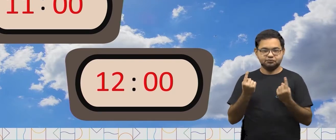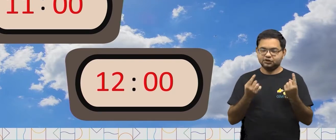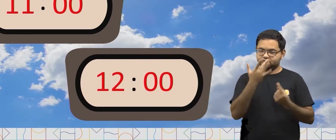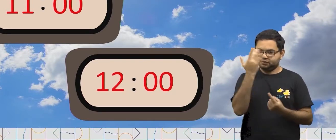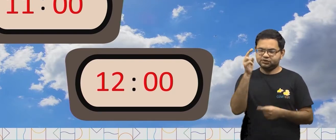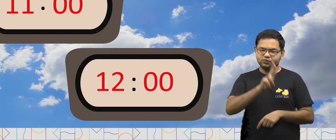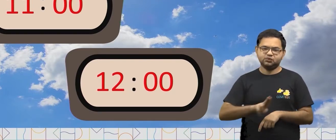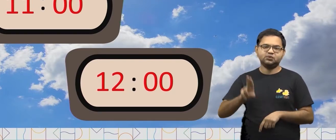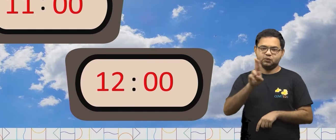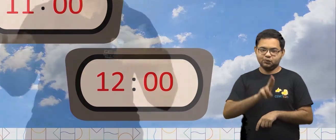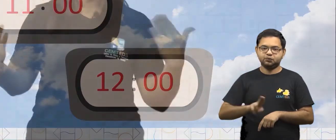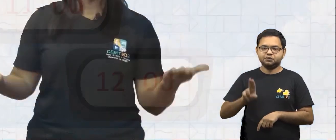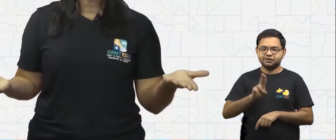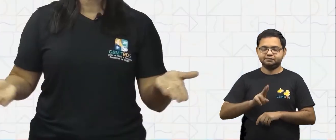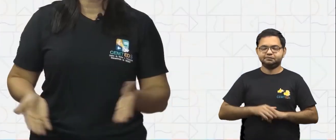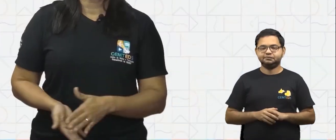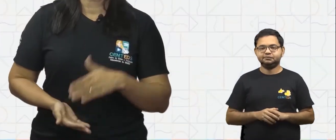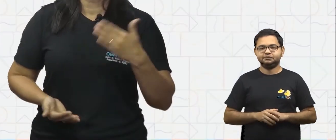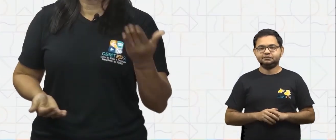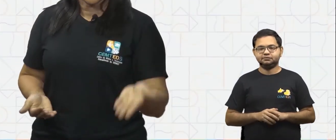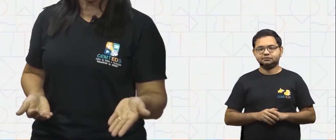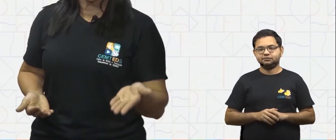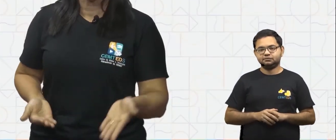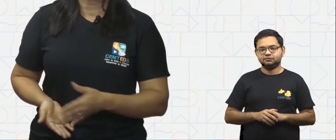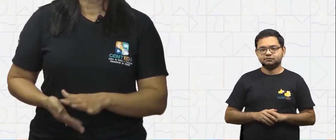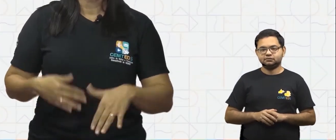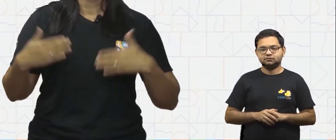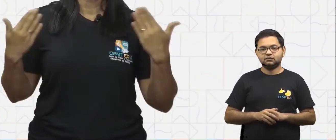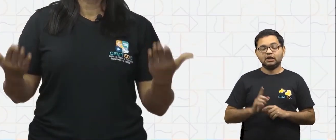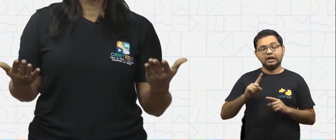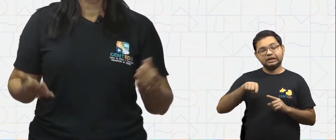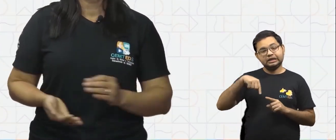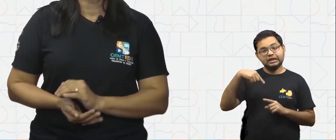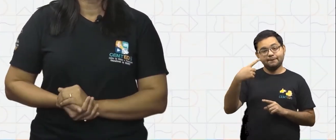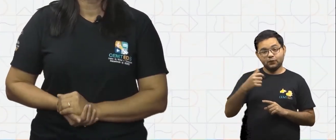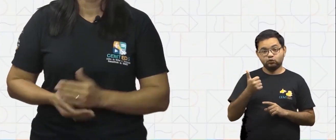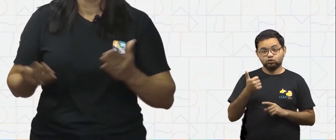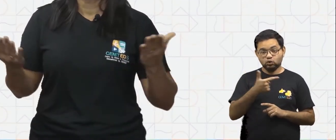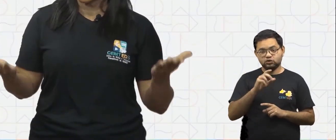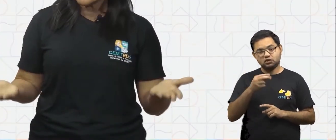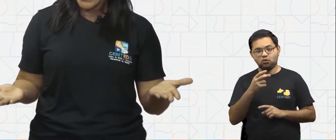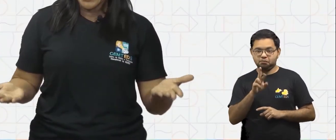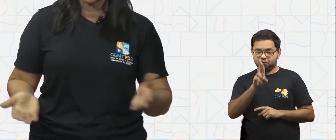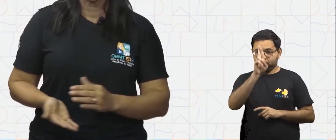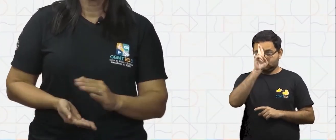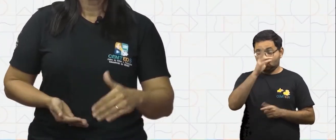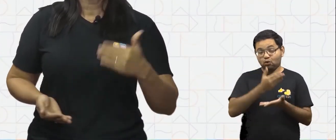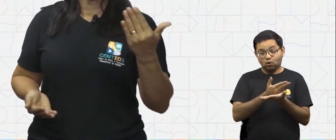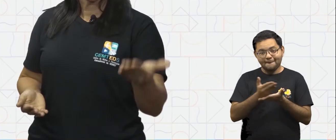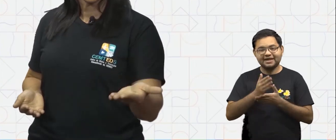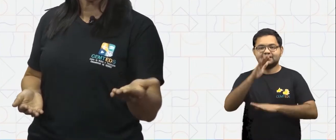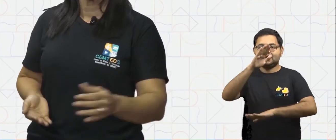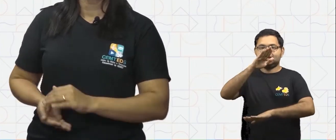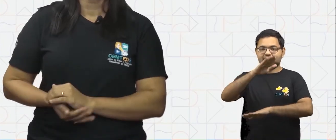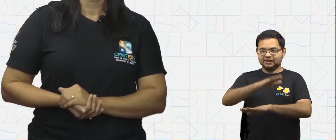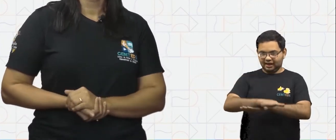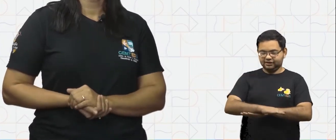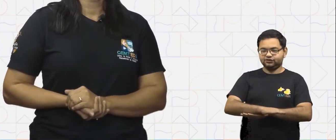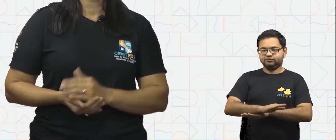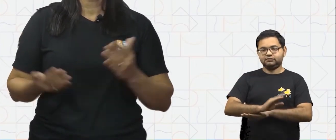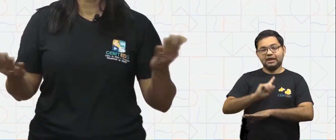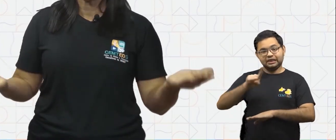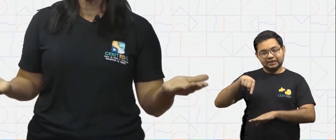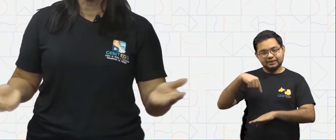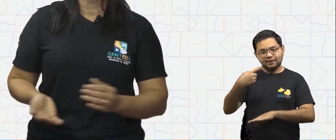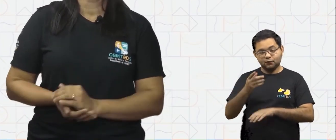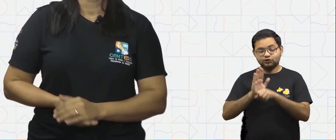costumam falar. Após o horário do meio-dia, iniciamos o período da tarde. E em seguida, o